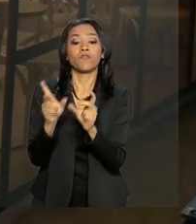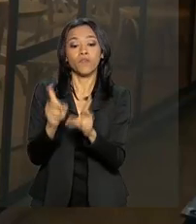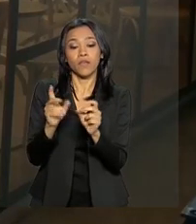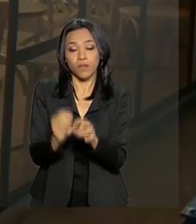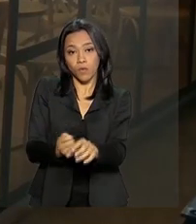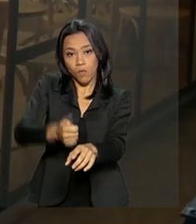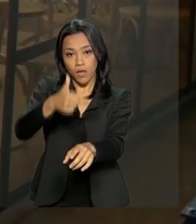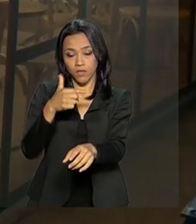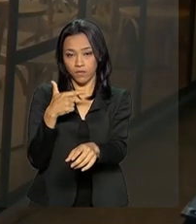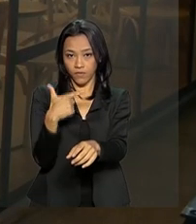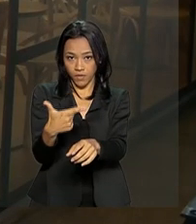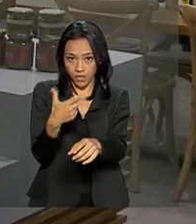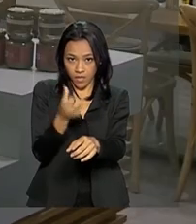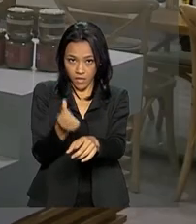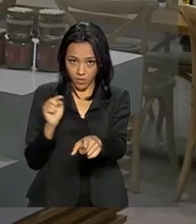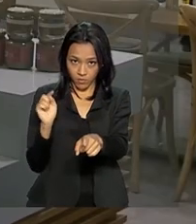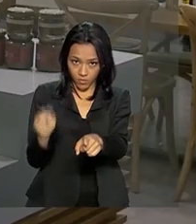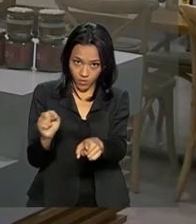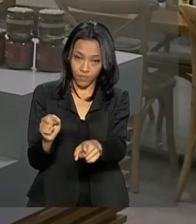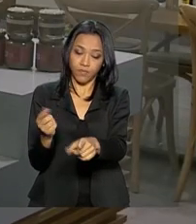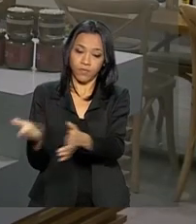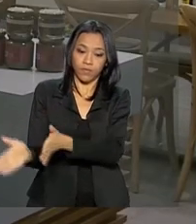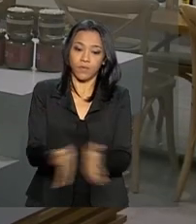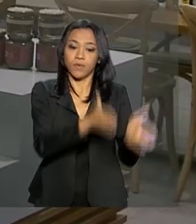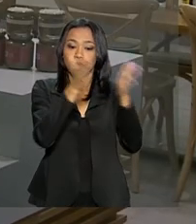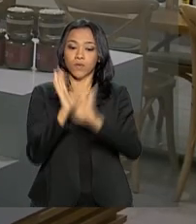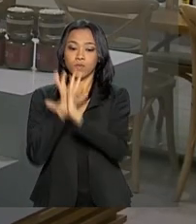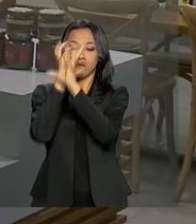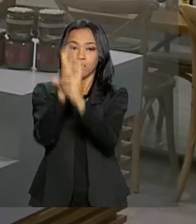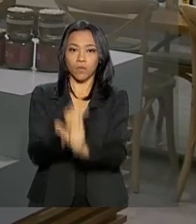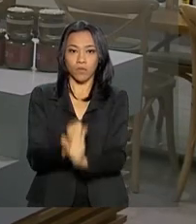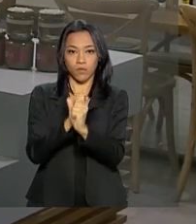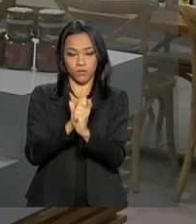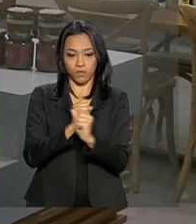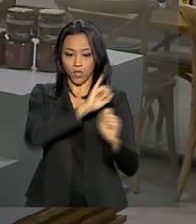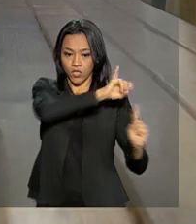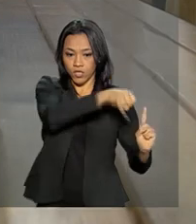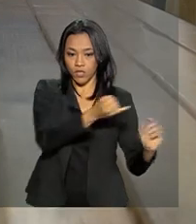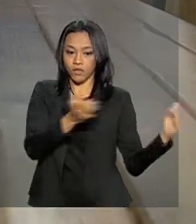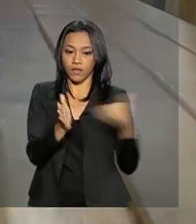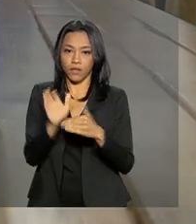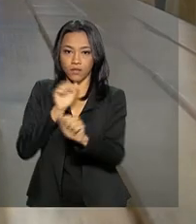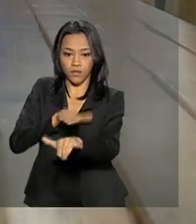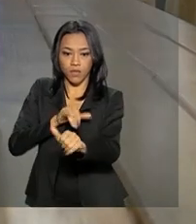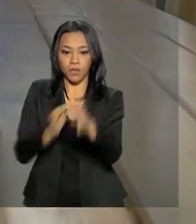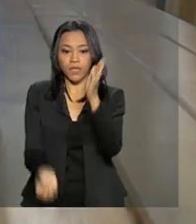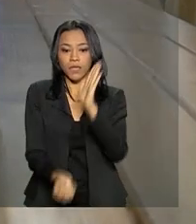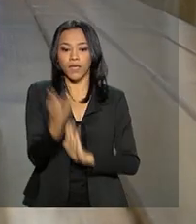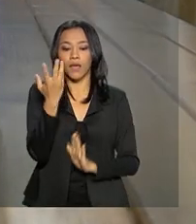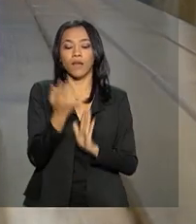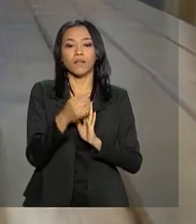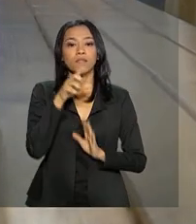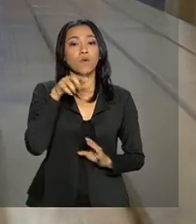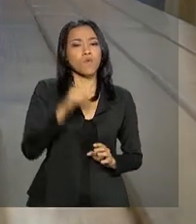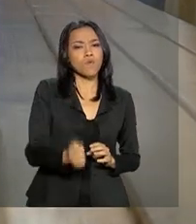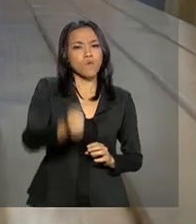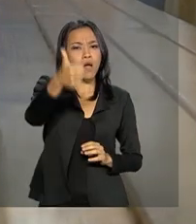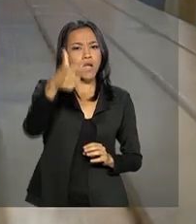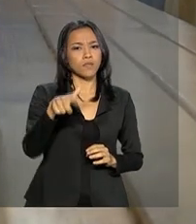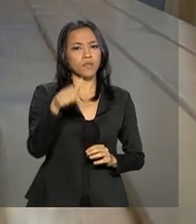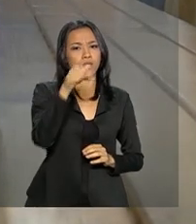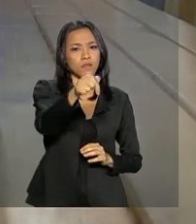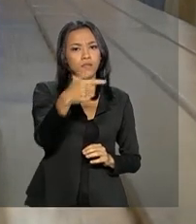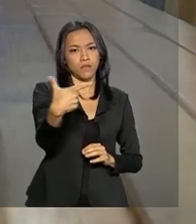27 mil novos empregos formais. No acumulado do ano, entre janeiro e setembro, foram criadas quase 720